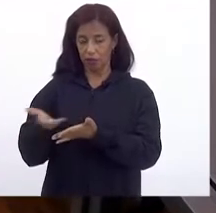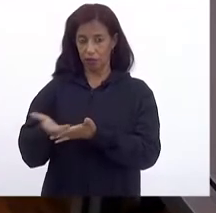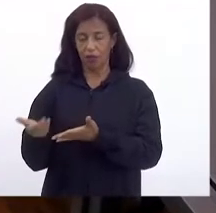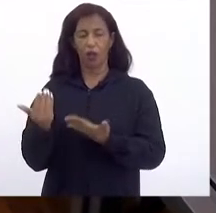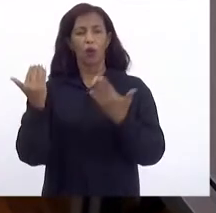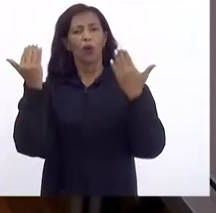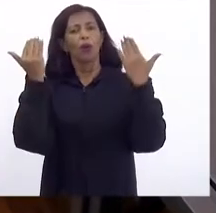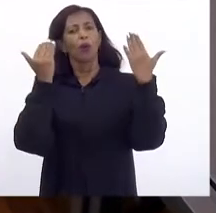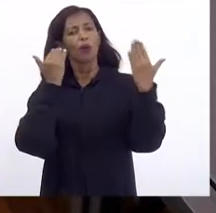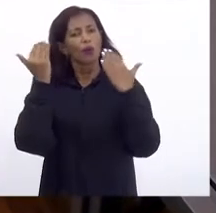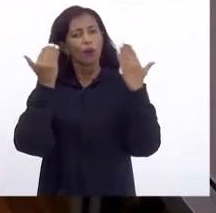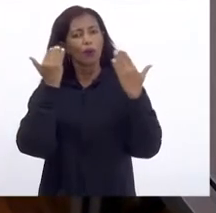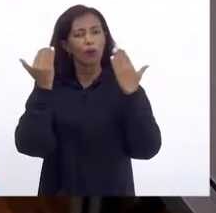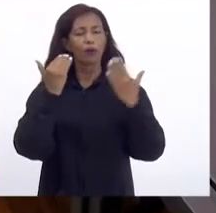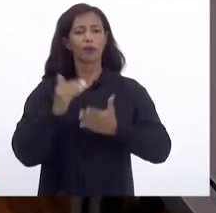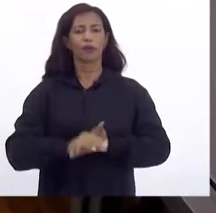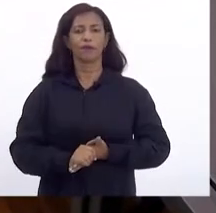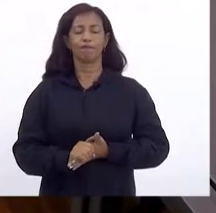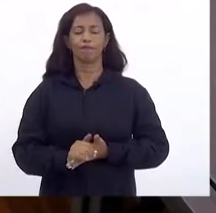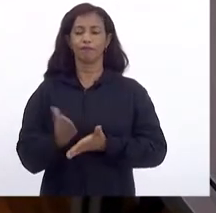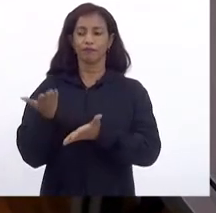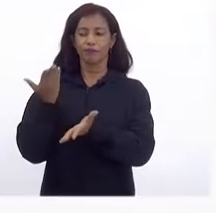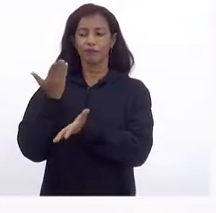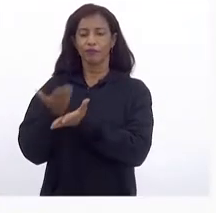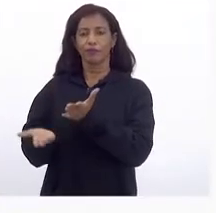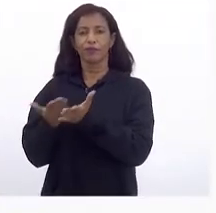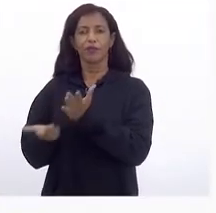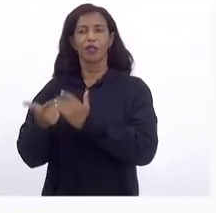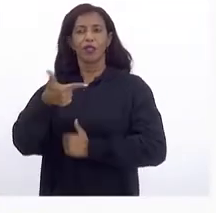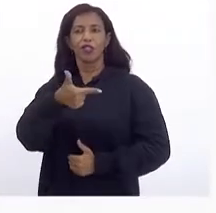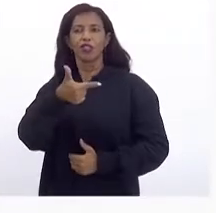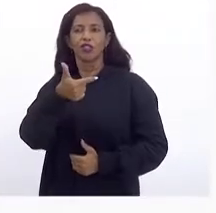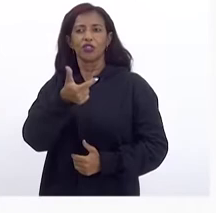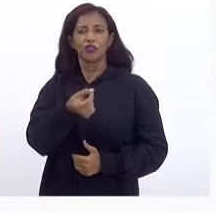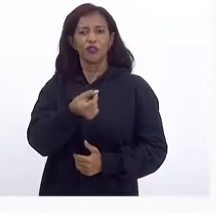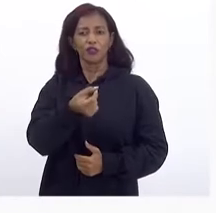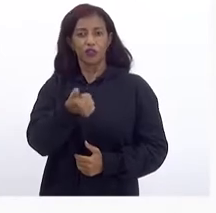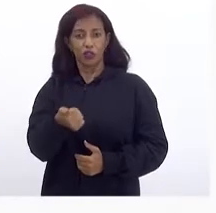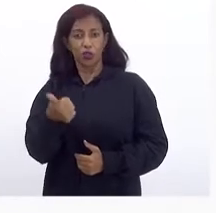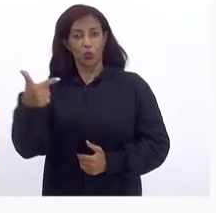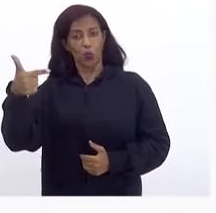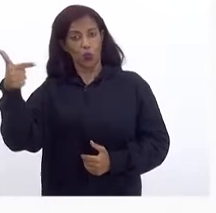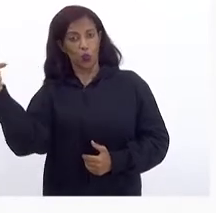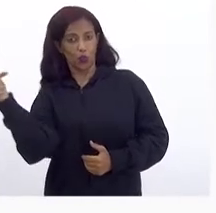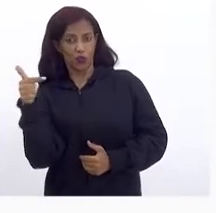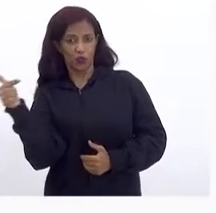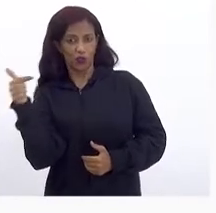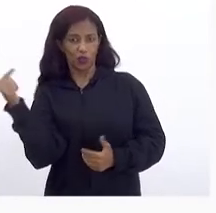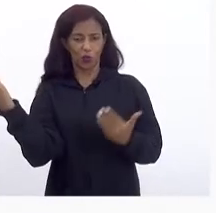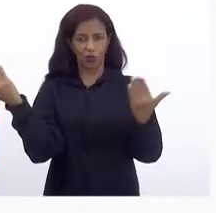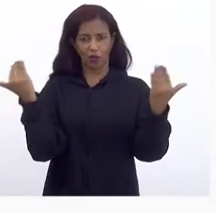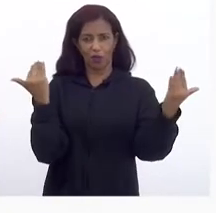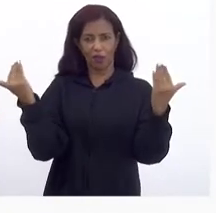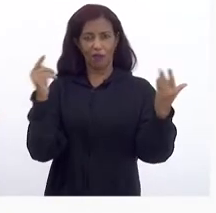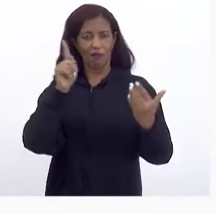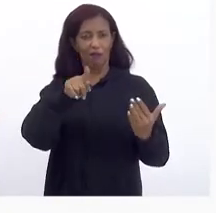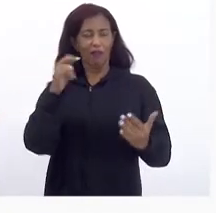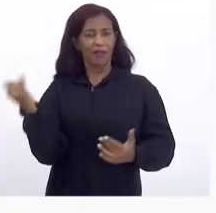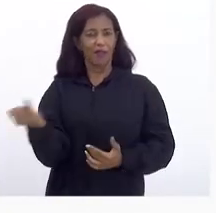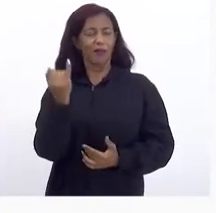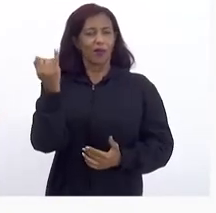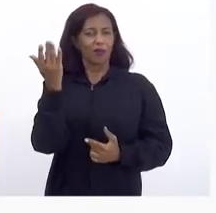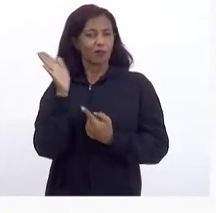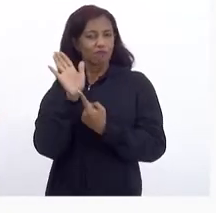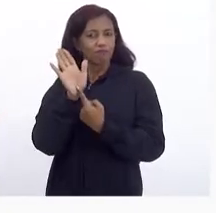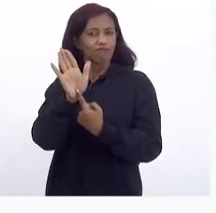Comparando A despesa De 21 Da pelua de 21 Com a pelua de 22 É importante Frisar